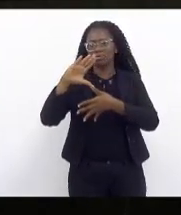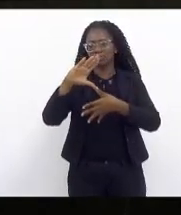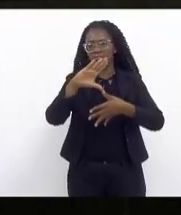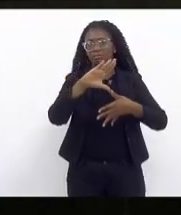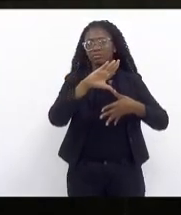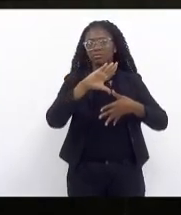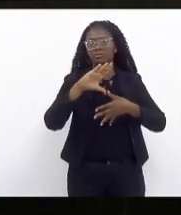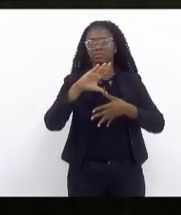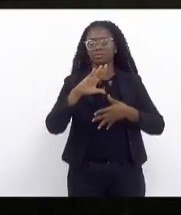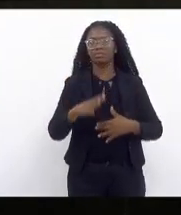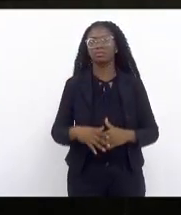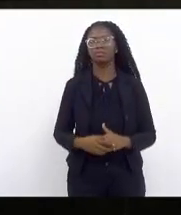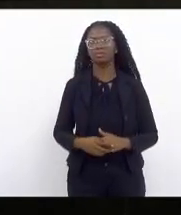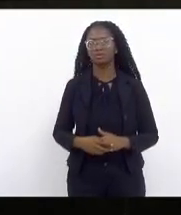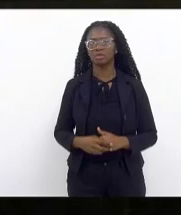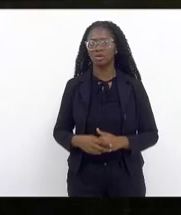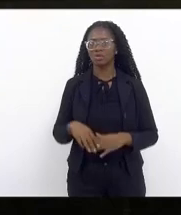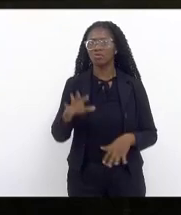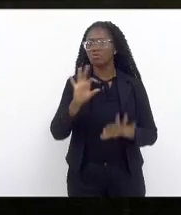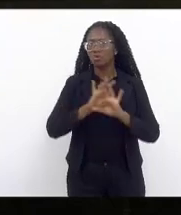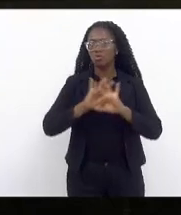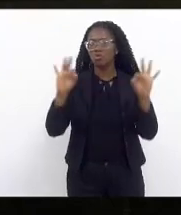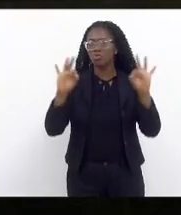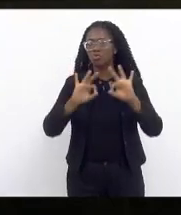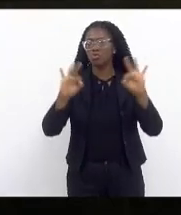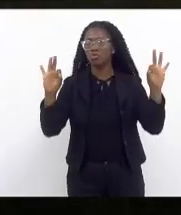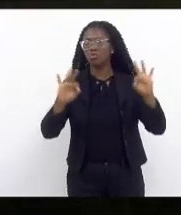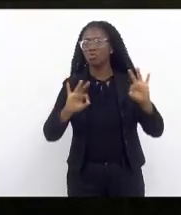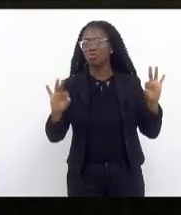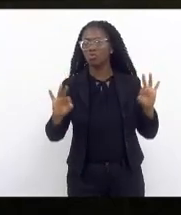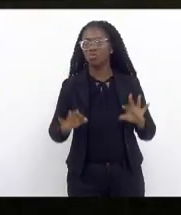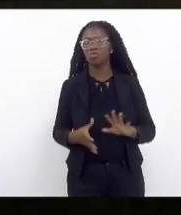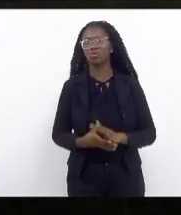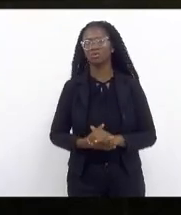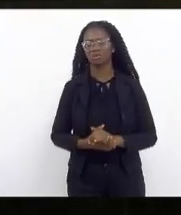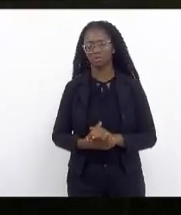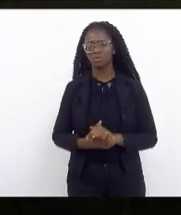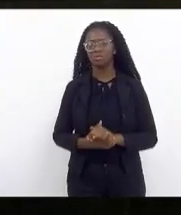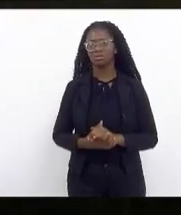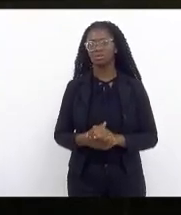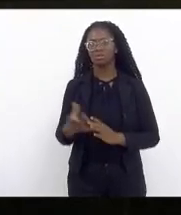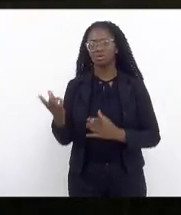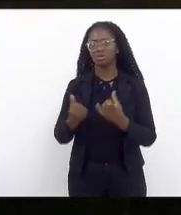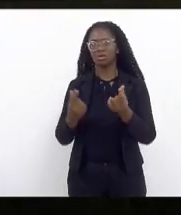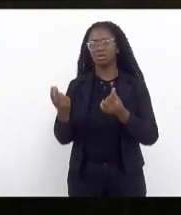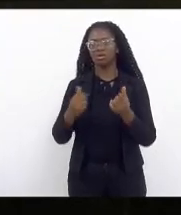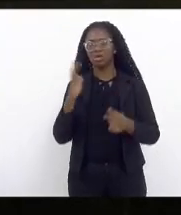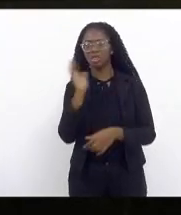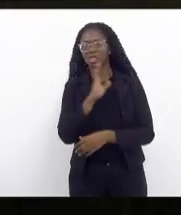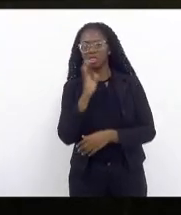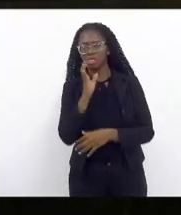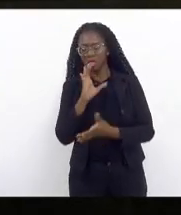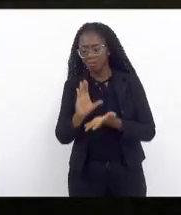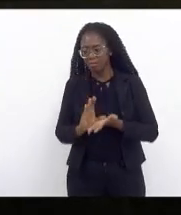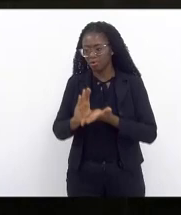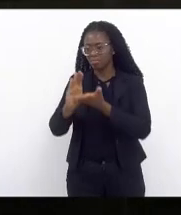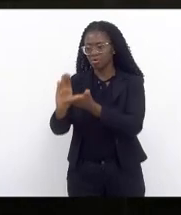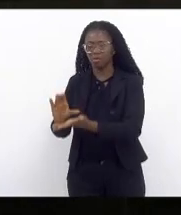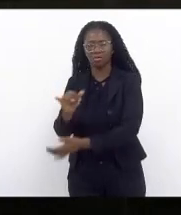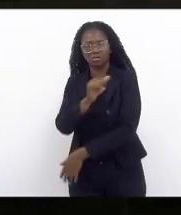e foi um sucesso por conta do recurso imediato investido no estado do Rio de Janeiro